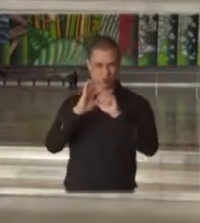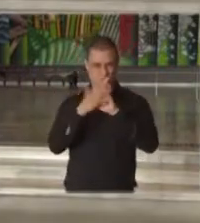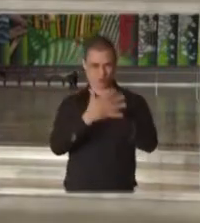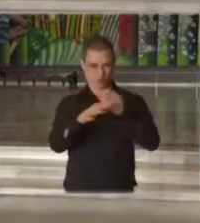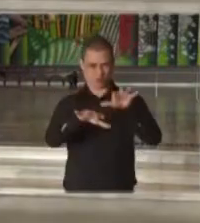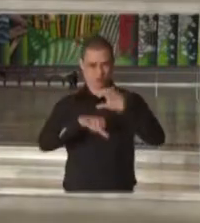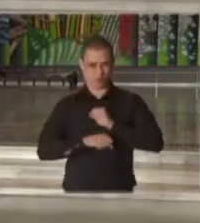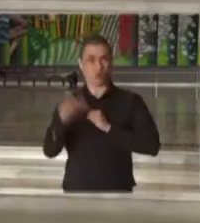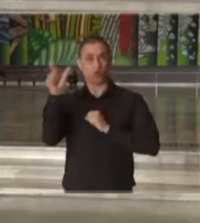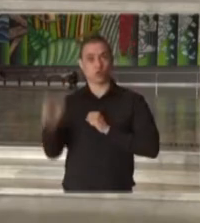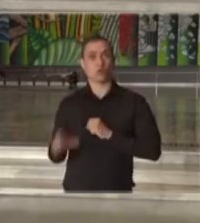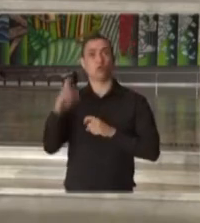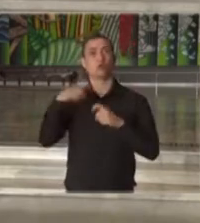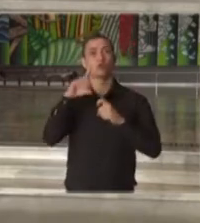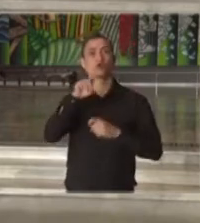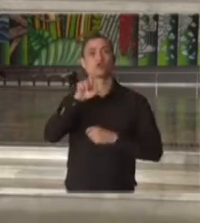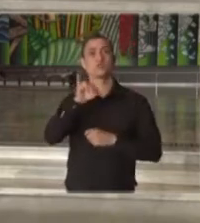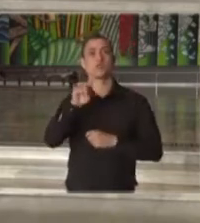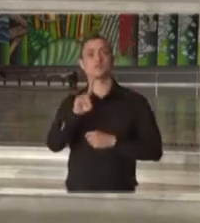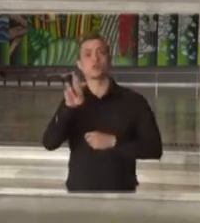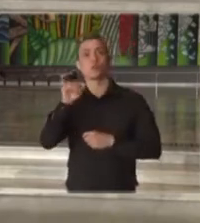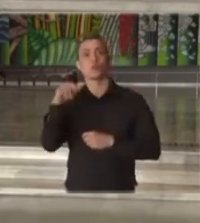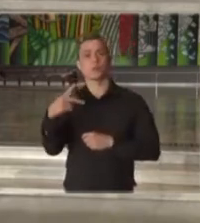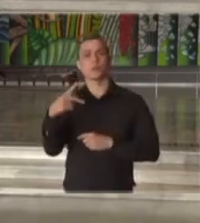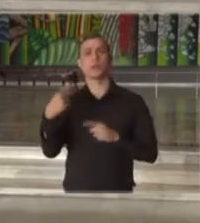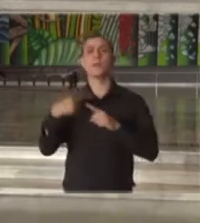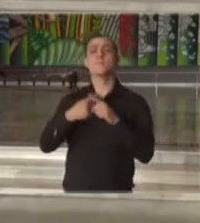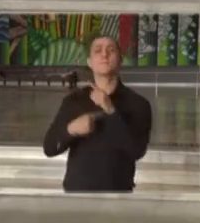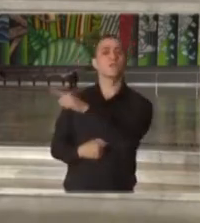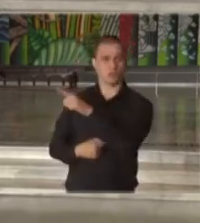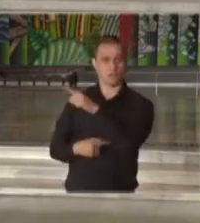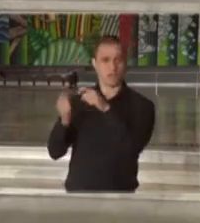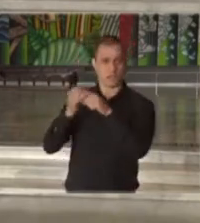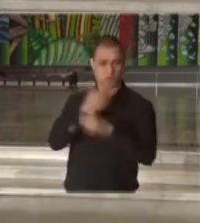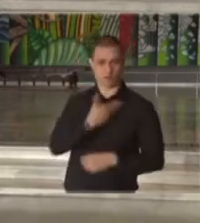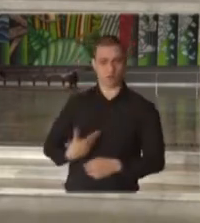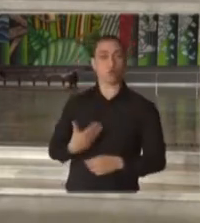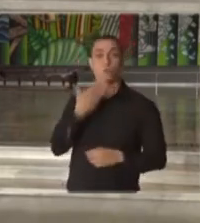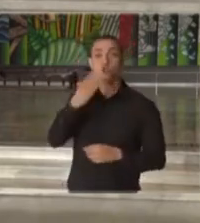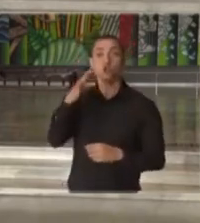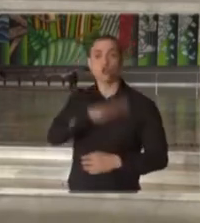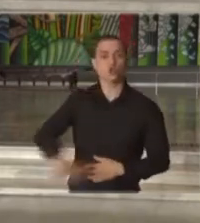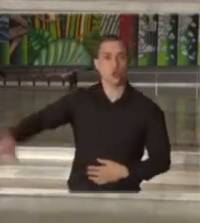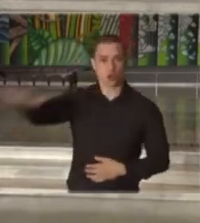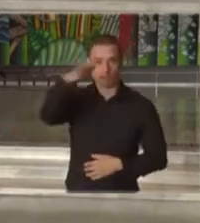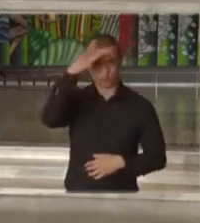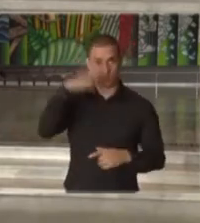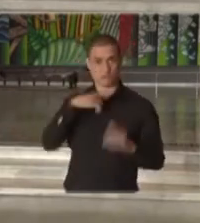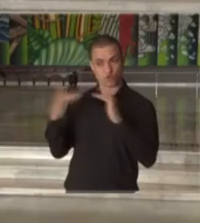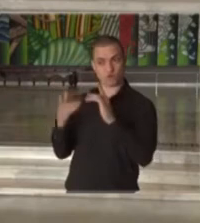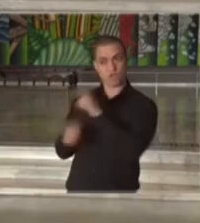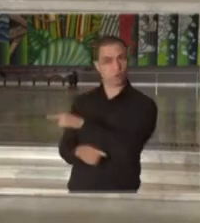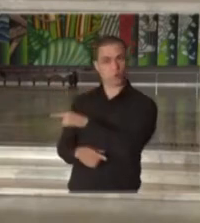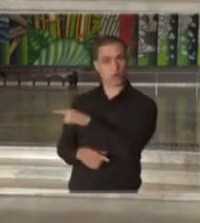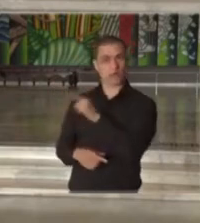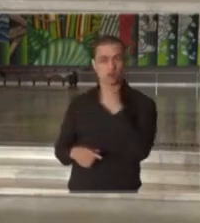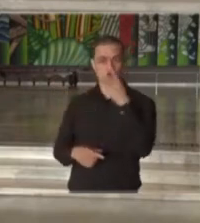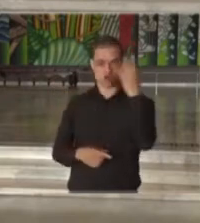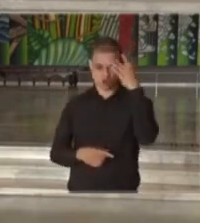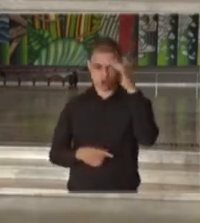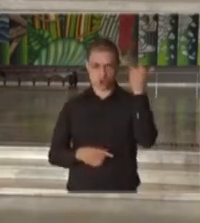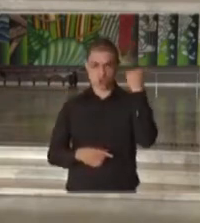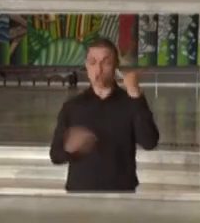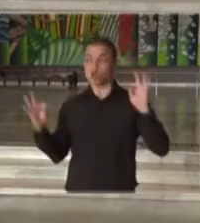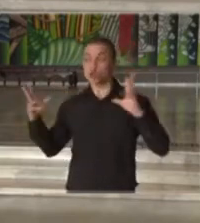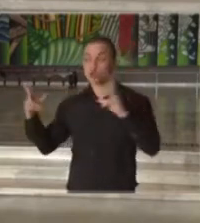-19 do doutor Davi Wippe, por que o senhor governador não determinou que todas as pessoas que tiveram contato com ele nos últimos dias